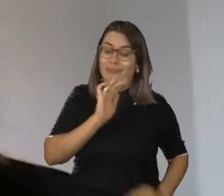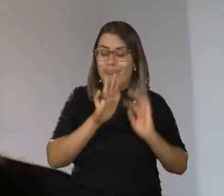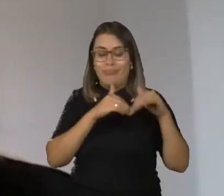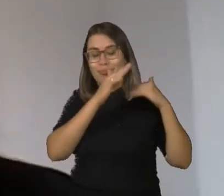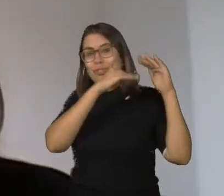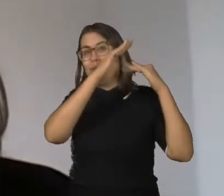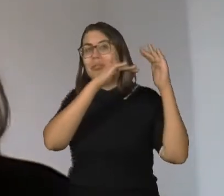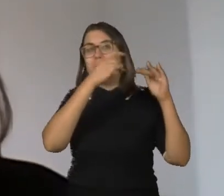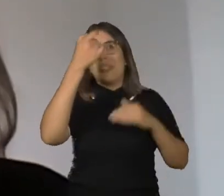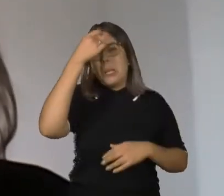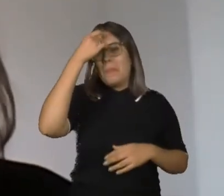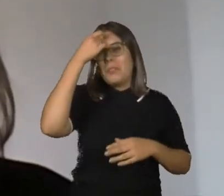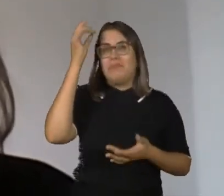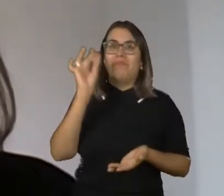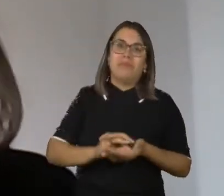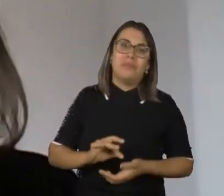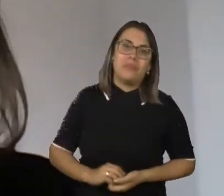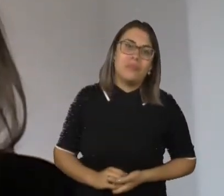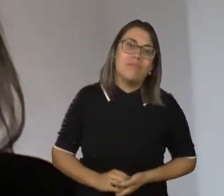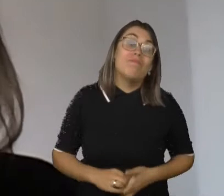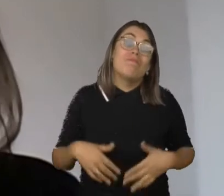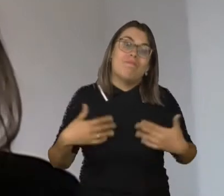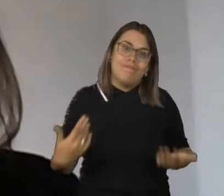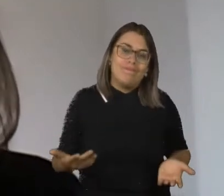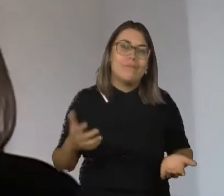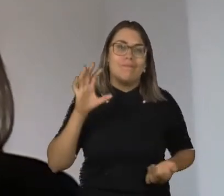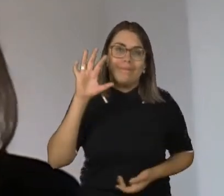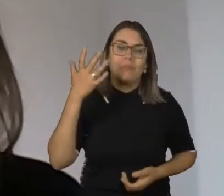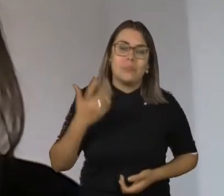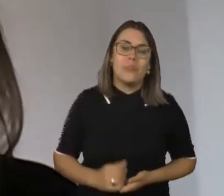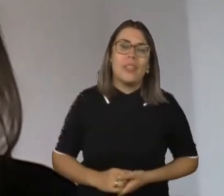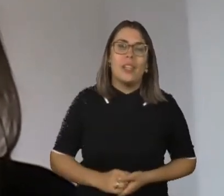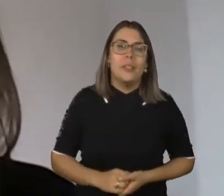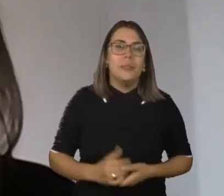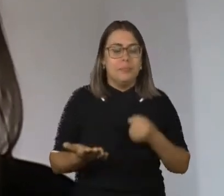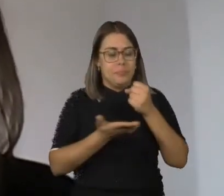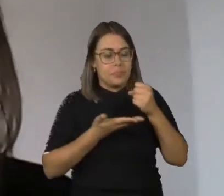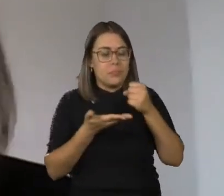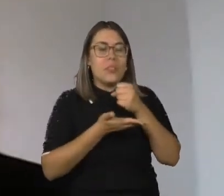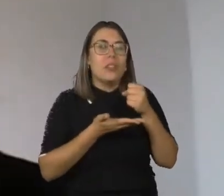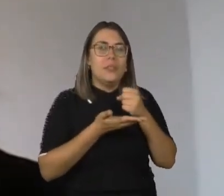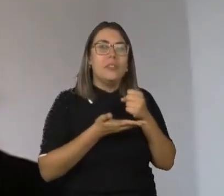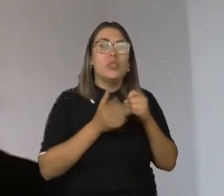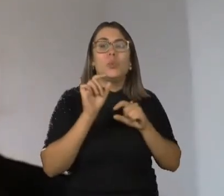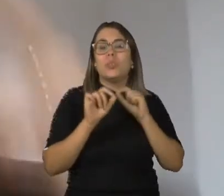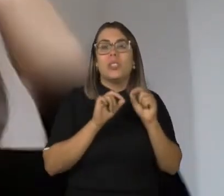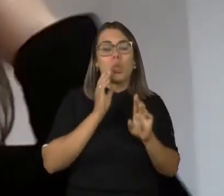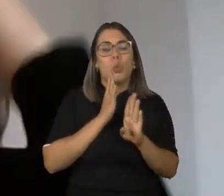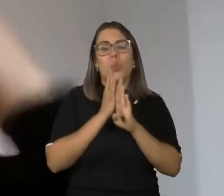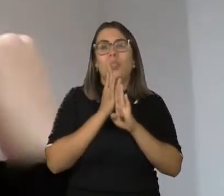estruturas de pensamento abstrato. Isso é muito atual. Basta a gente procurar em algumas fontes e nós vamos encontrar